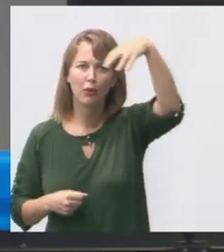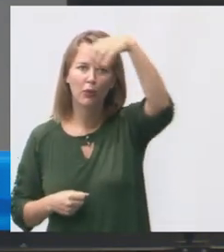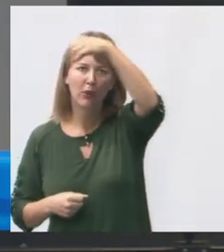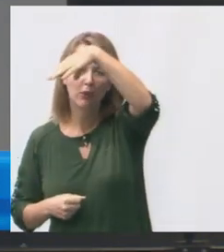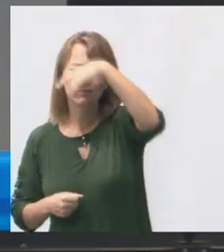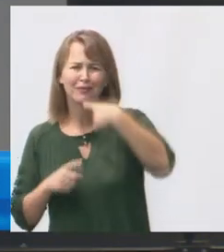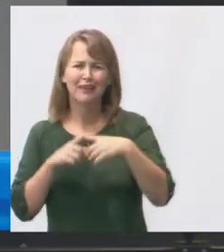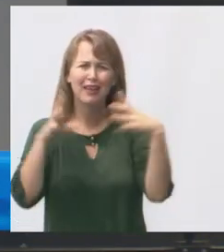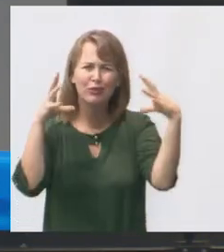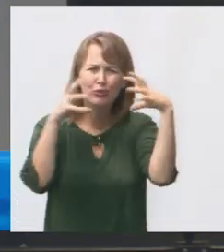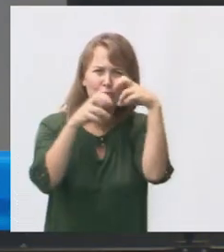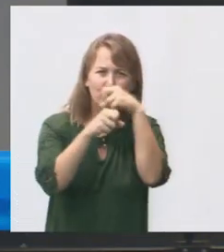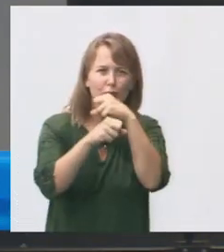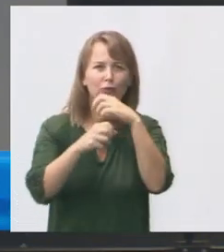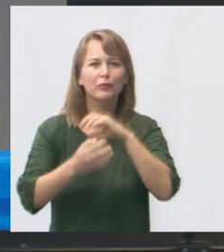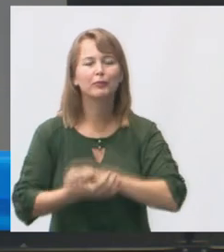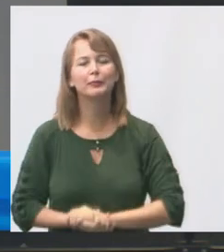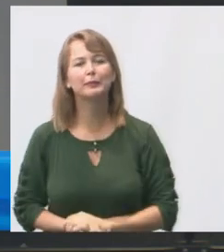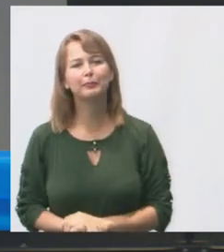escura